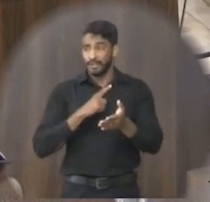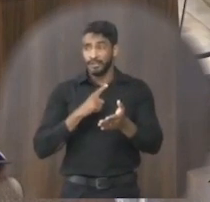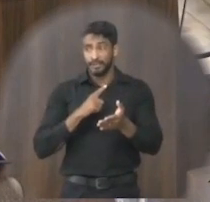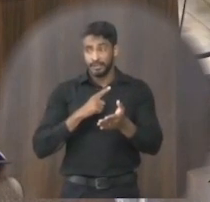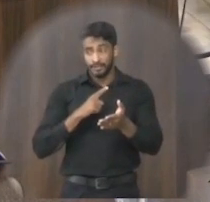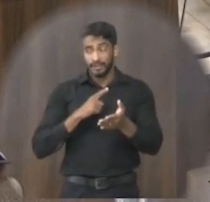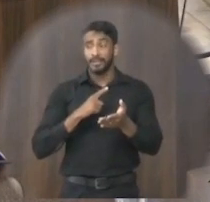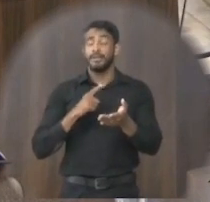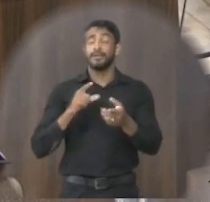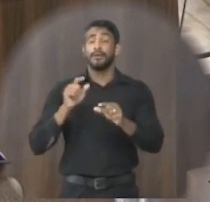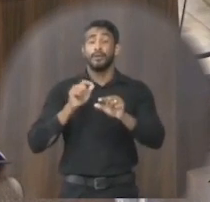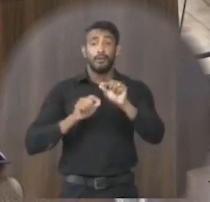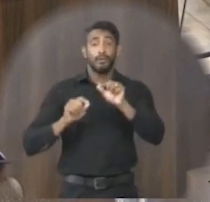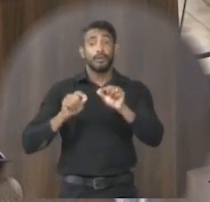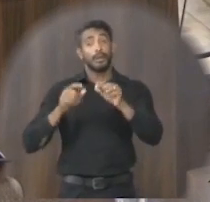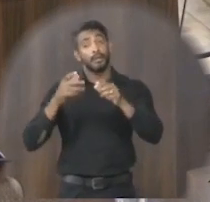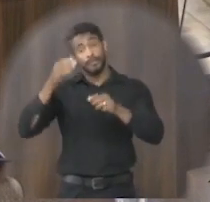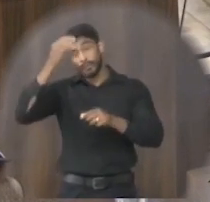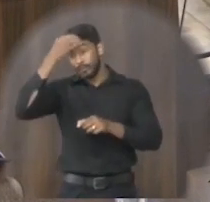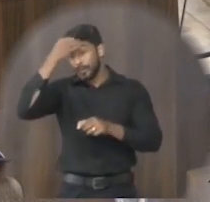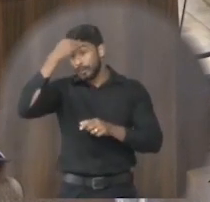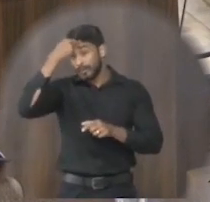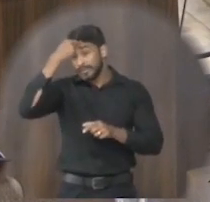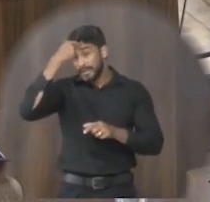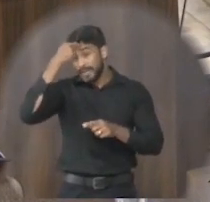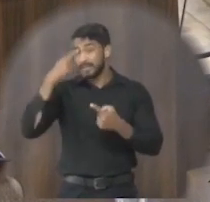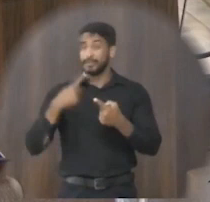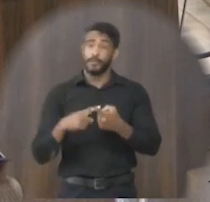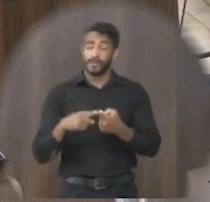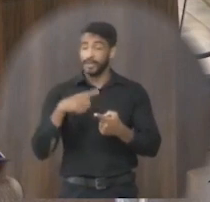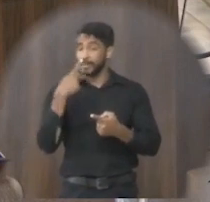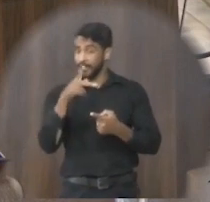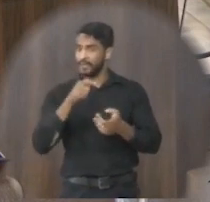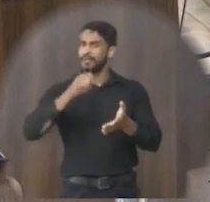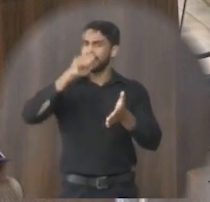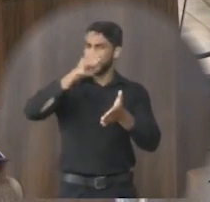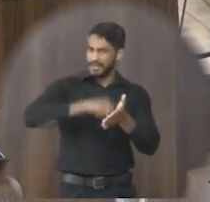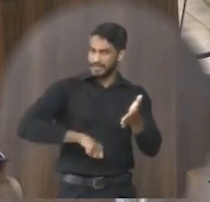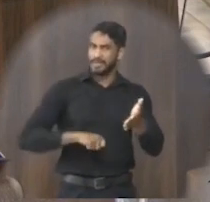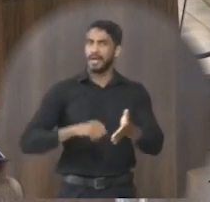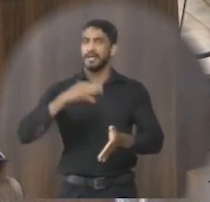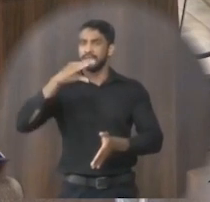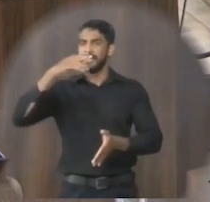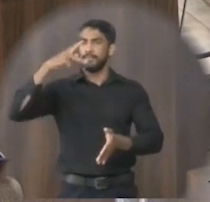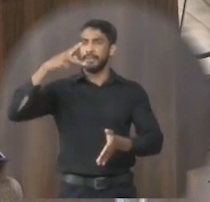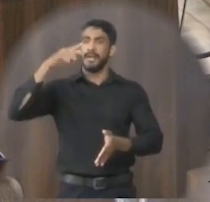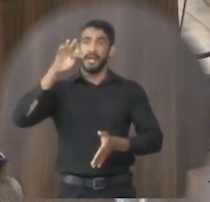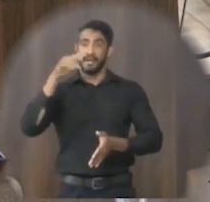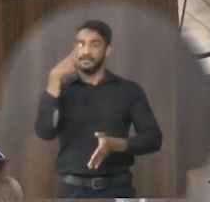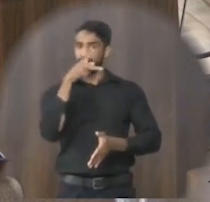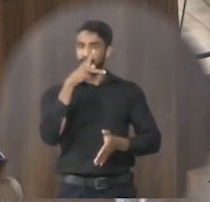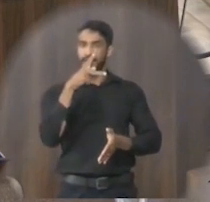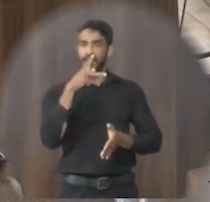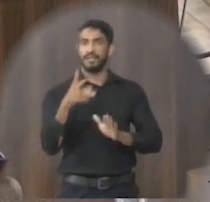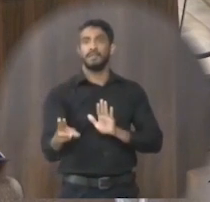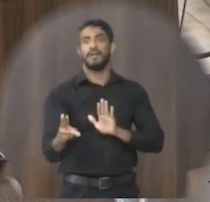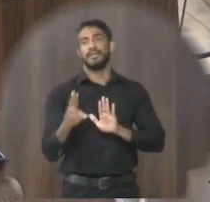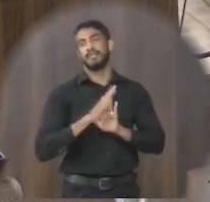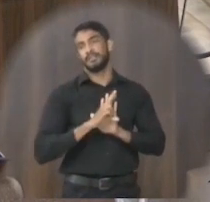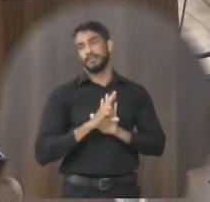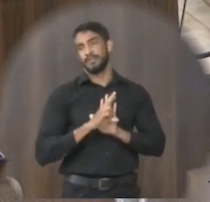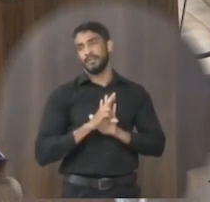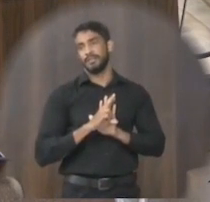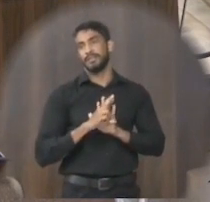razoabilidade nisso porque ele é que vai assinar é o CPF dele é que vai responder então